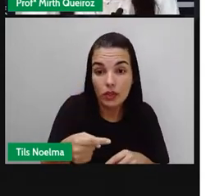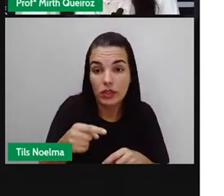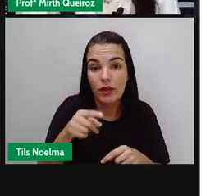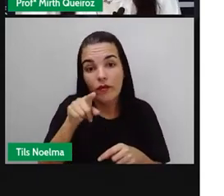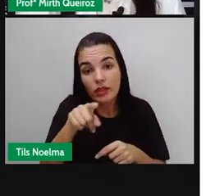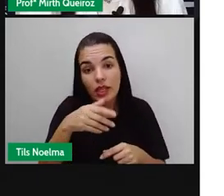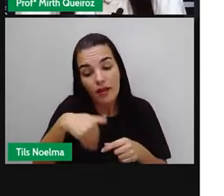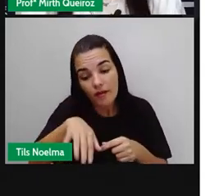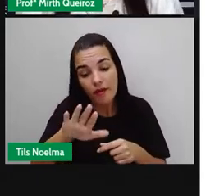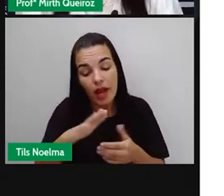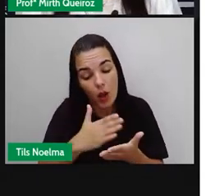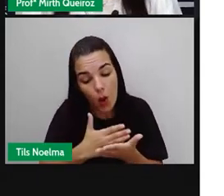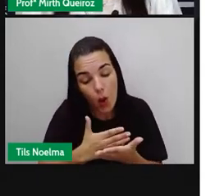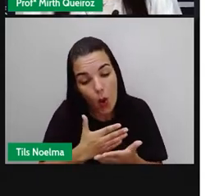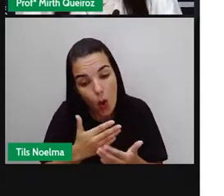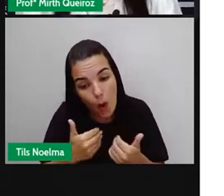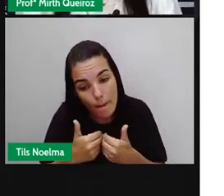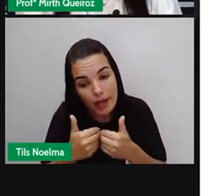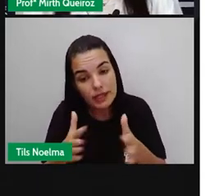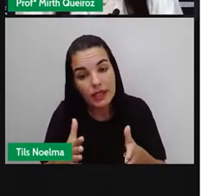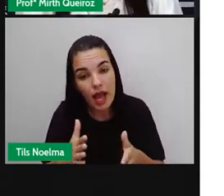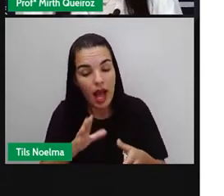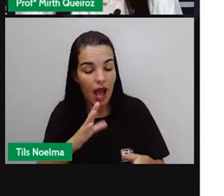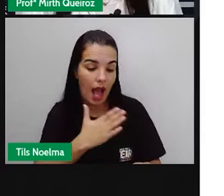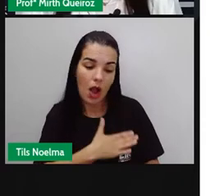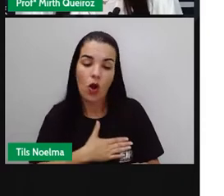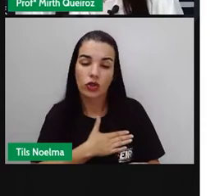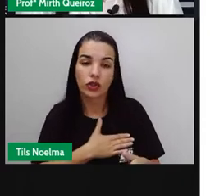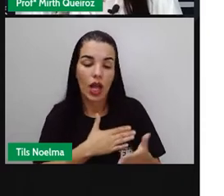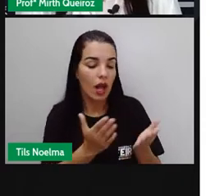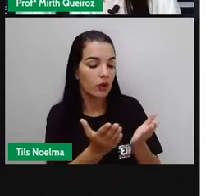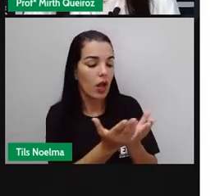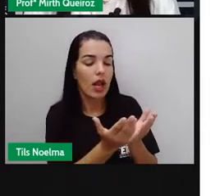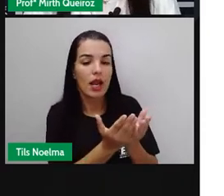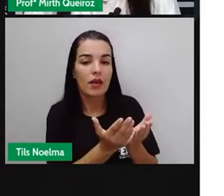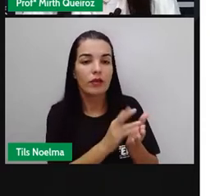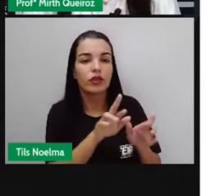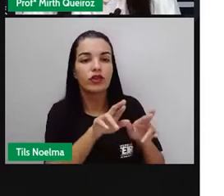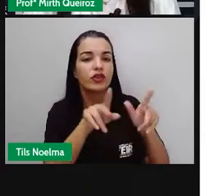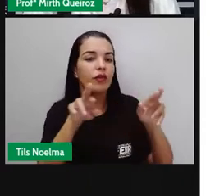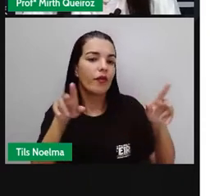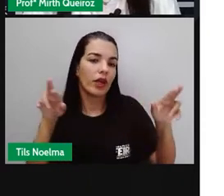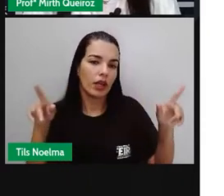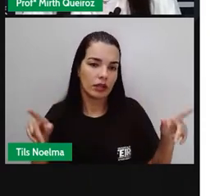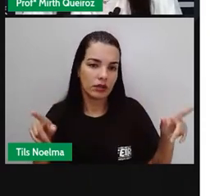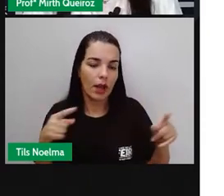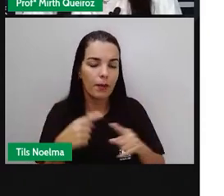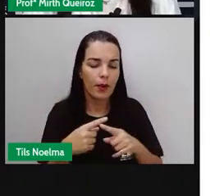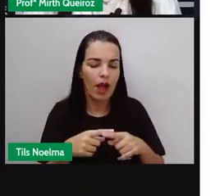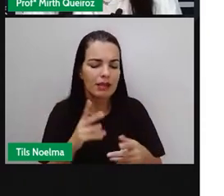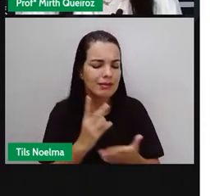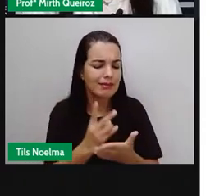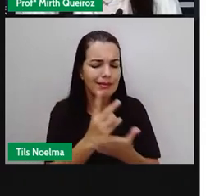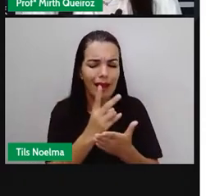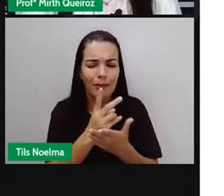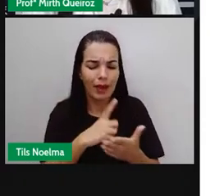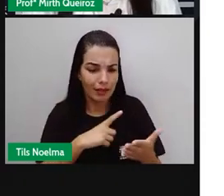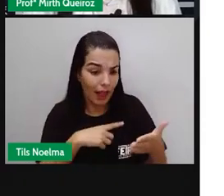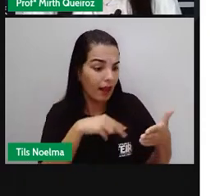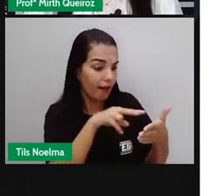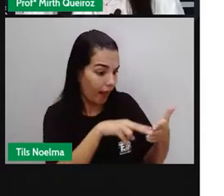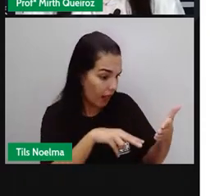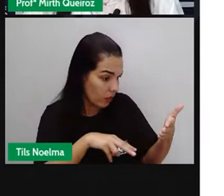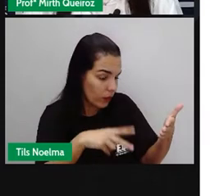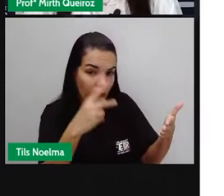gostava, você vai passar a gostar. Porque a leitura vai te fazer presente na sua vida. Então, se você gosta de escribir,